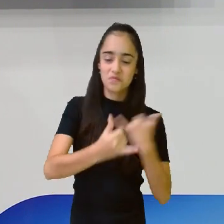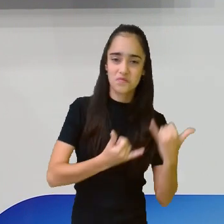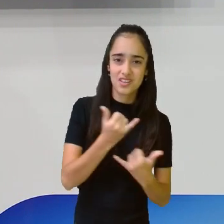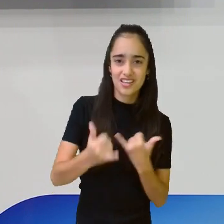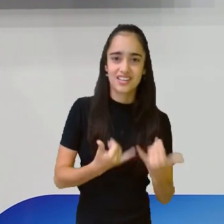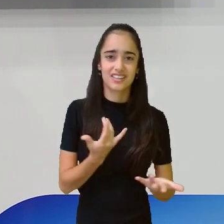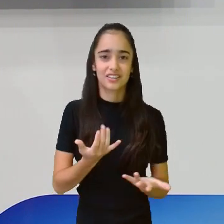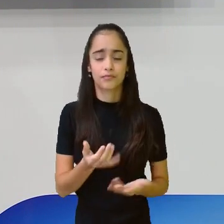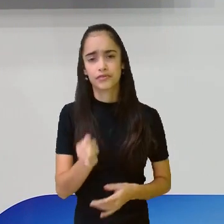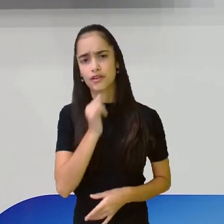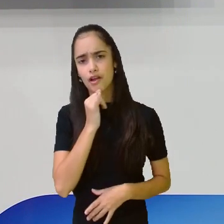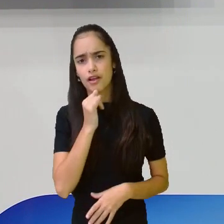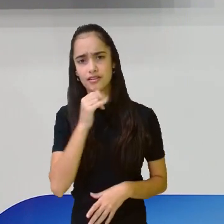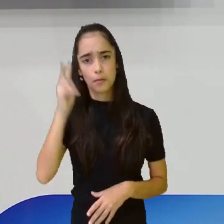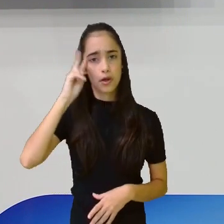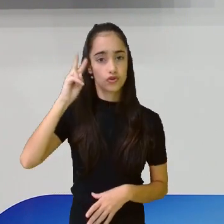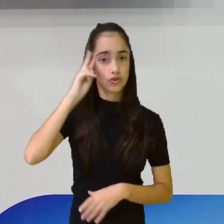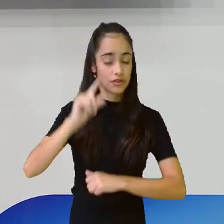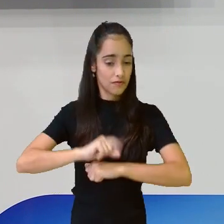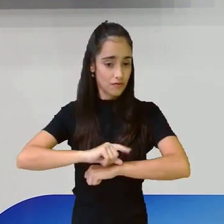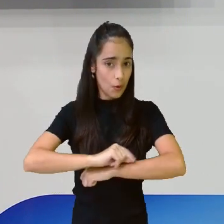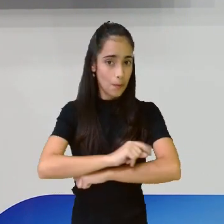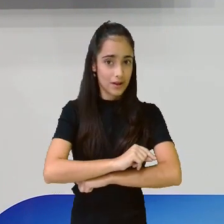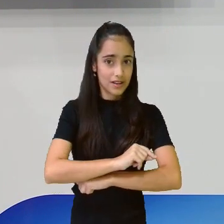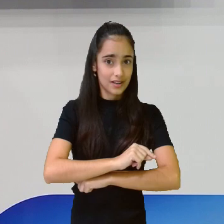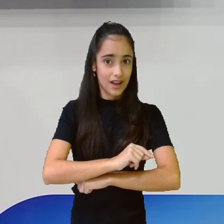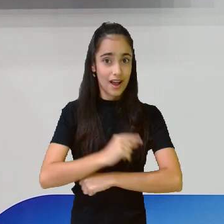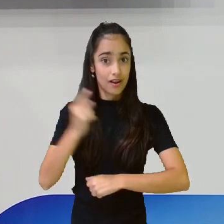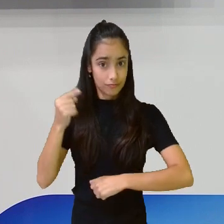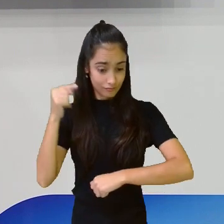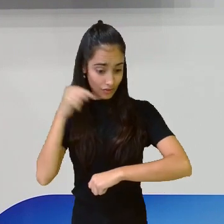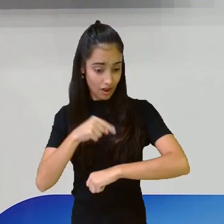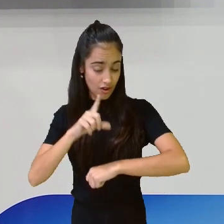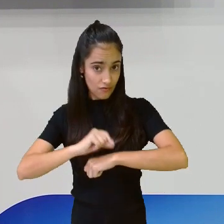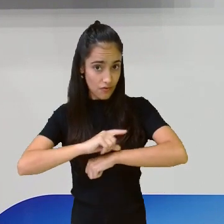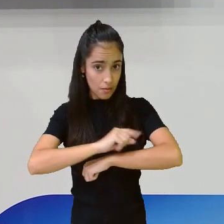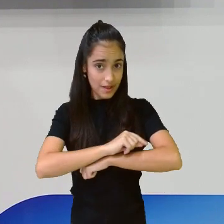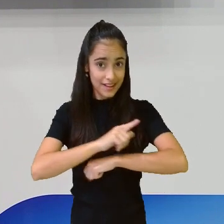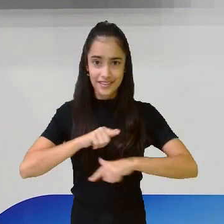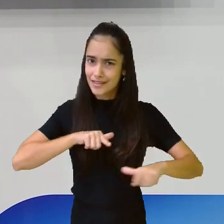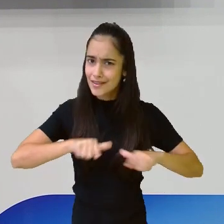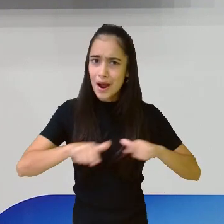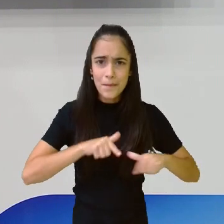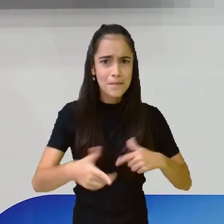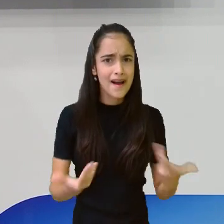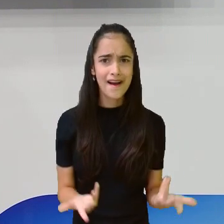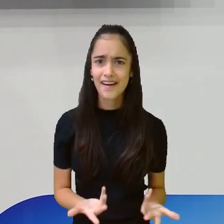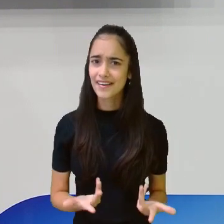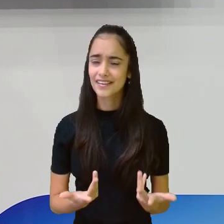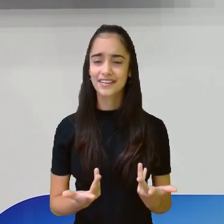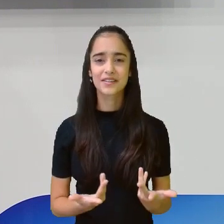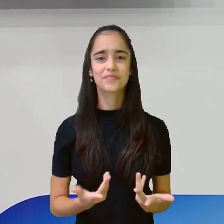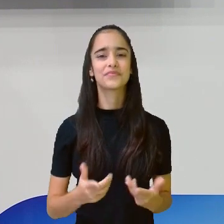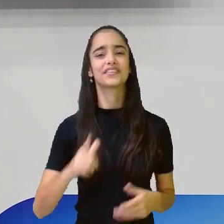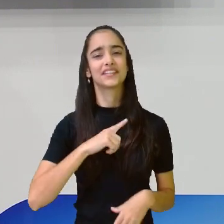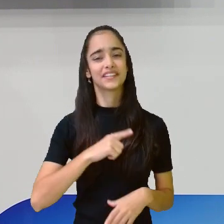são os animais que trabalham e falam aí da relação de trabalho entre elas, que têm trabalhos diferentes.